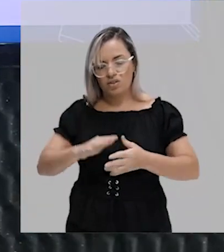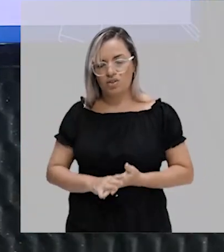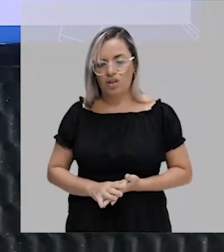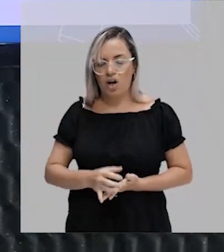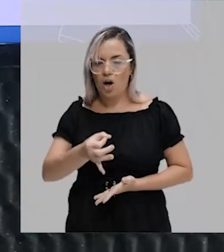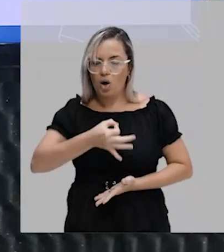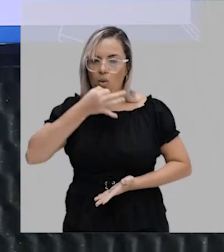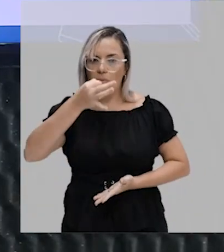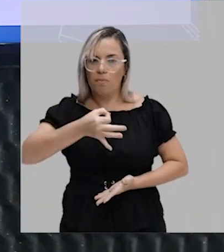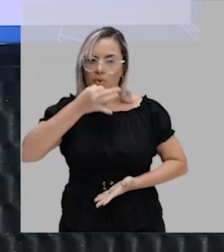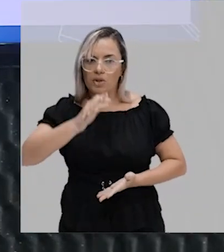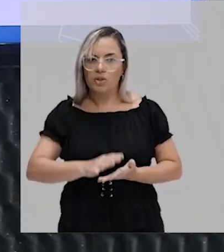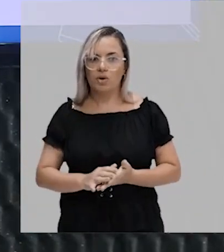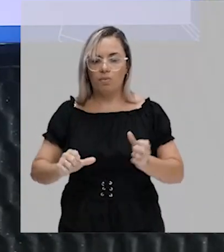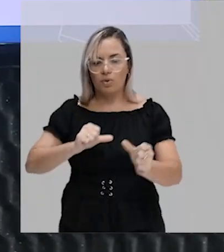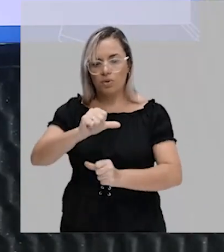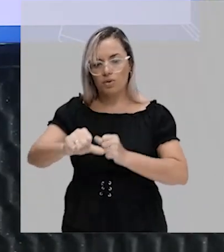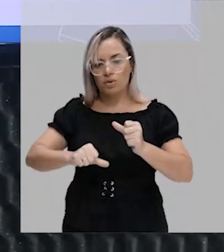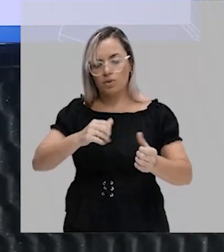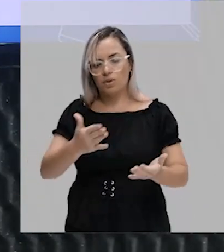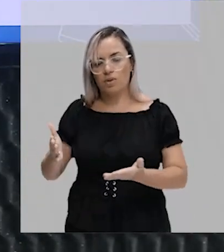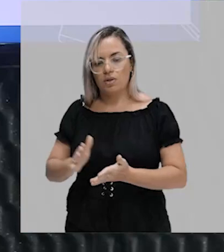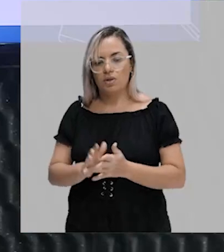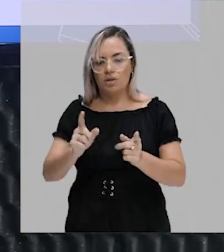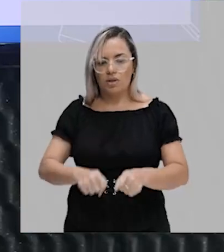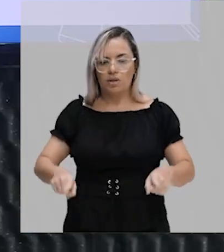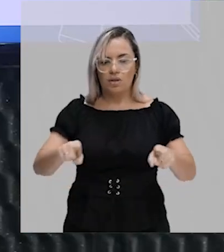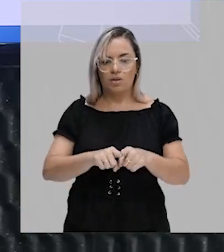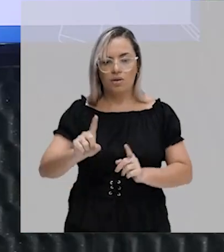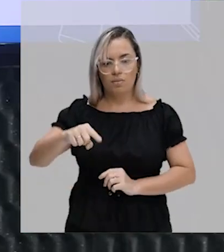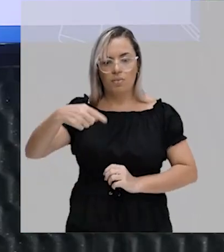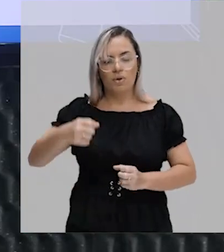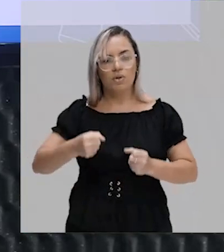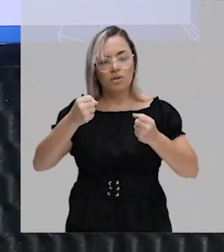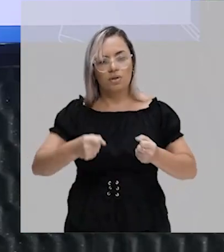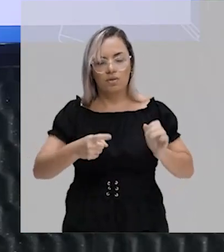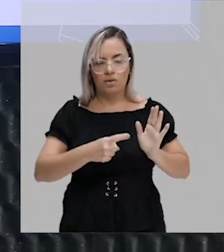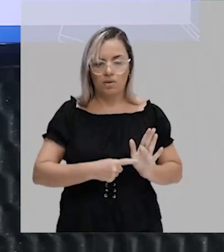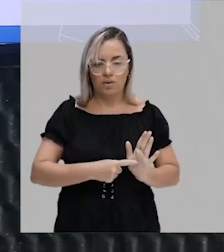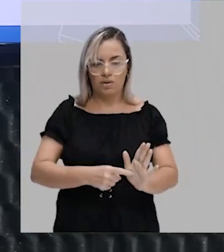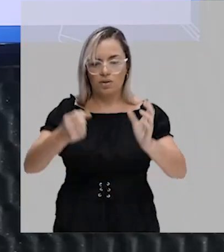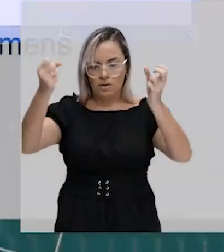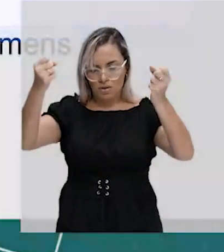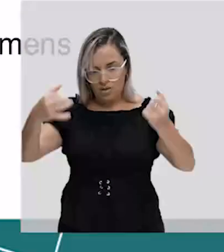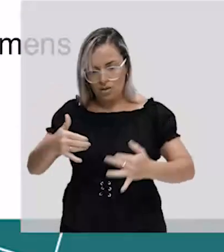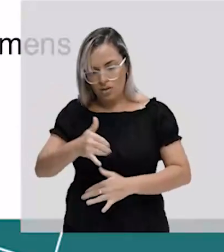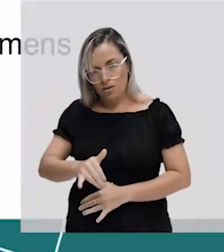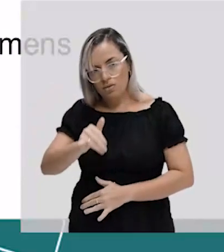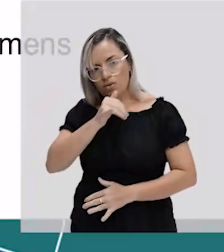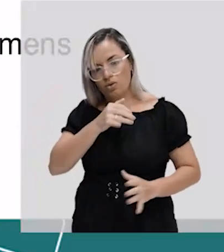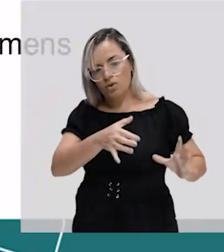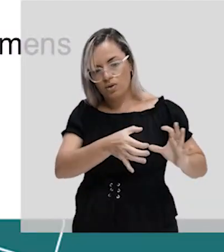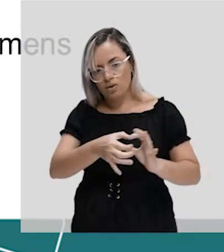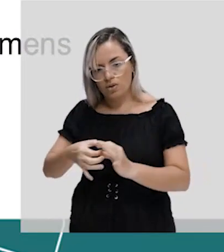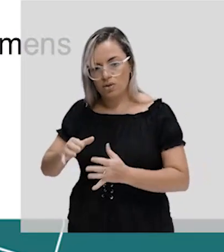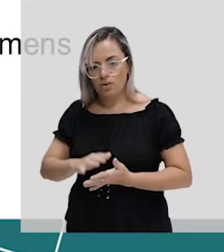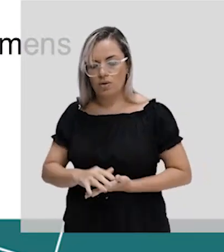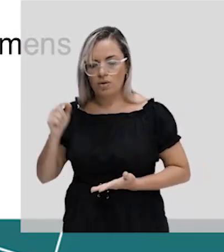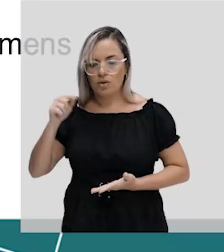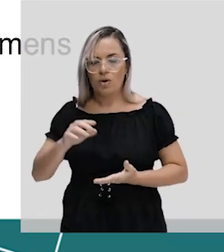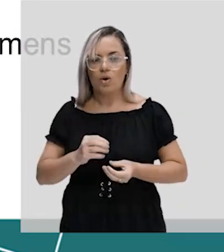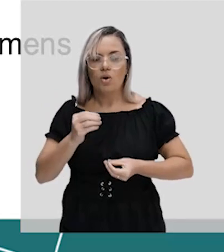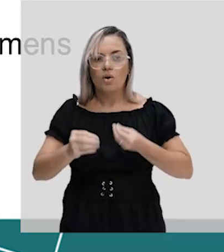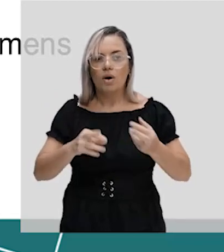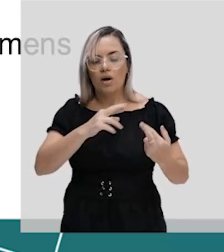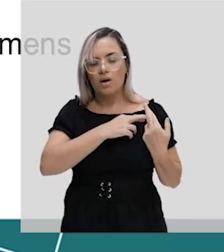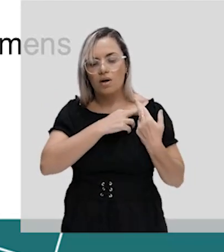visão sobre isso se altera. Além disso, a gente pode destacar também, como exemplos do cotidiano, a atribuição de